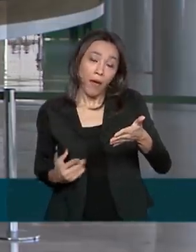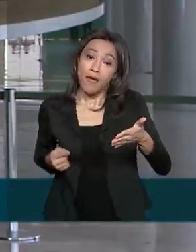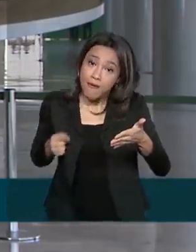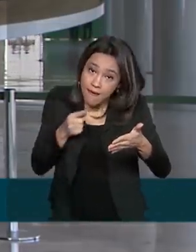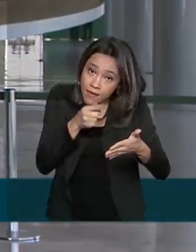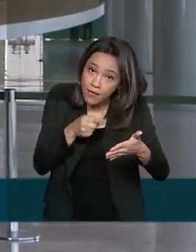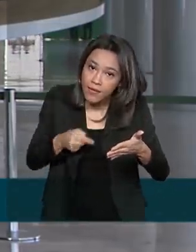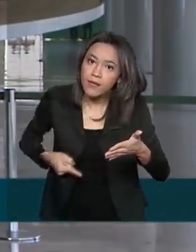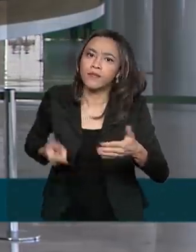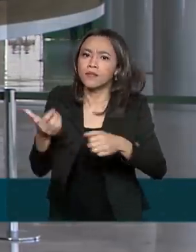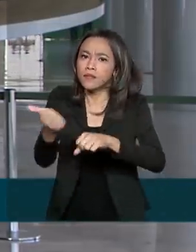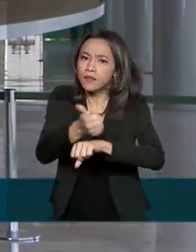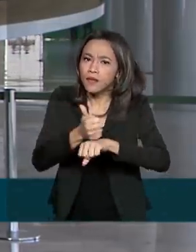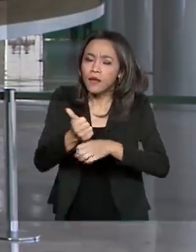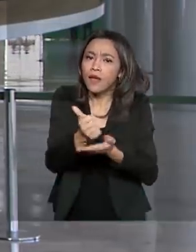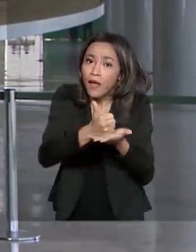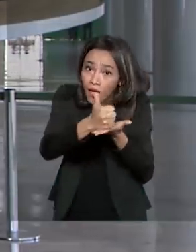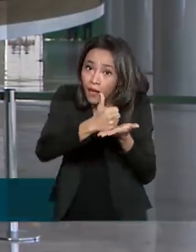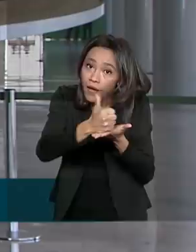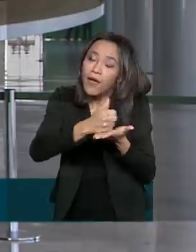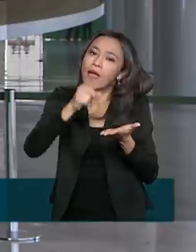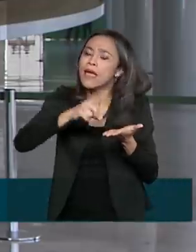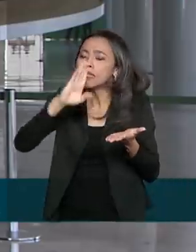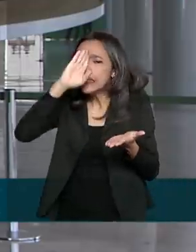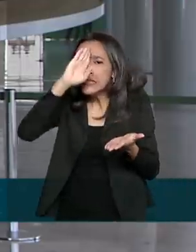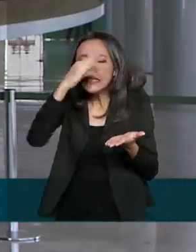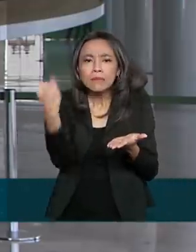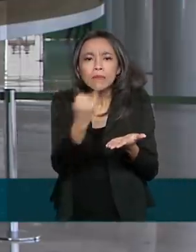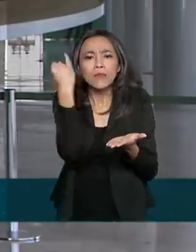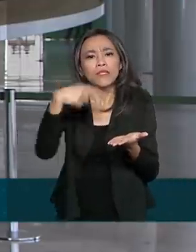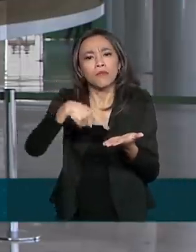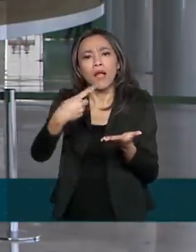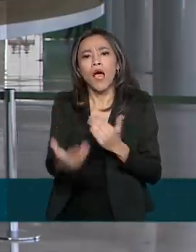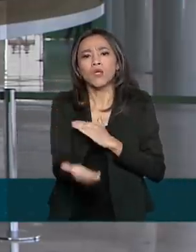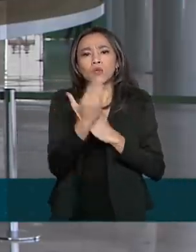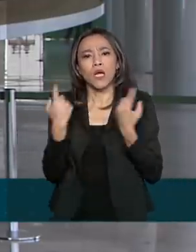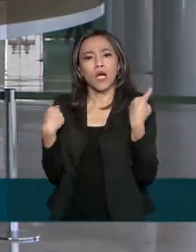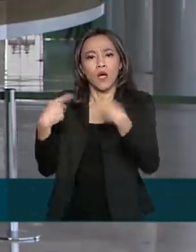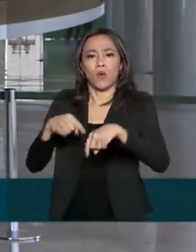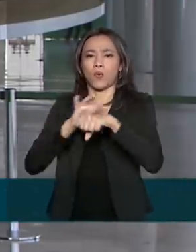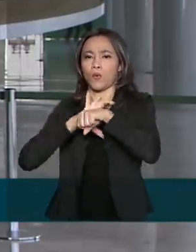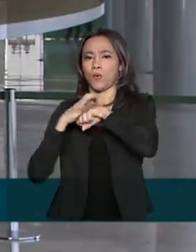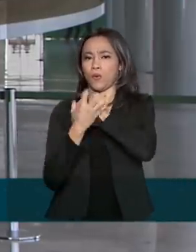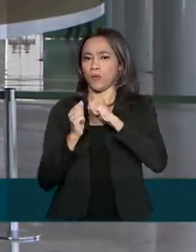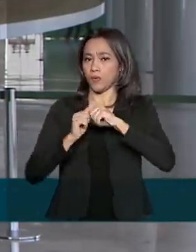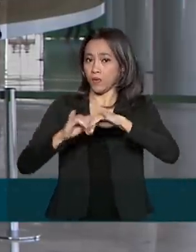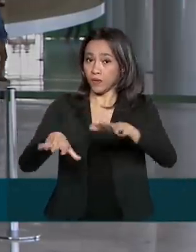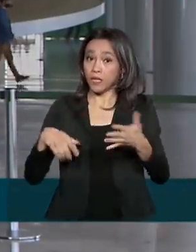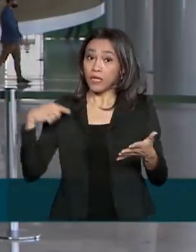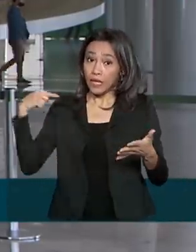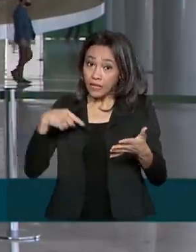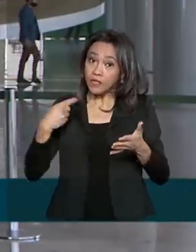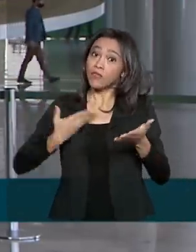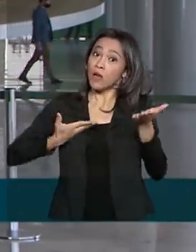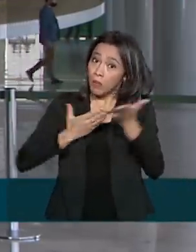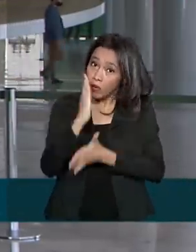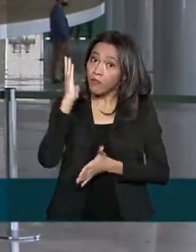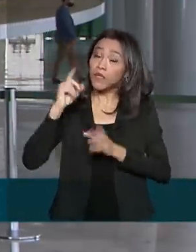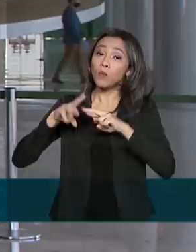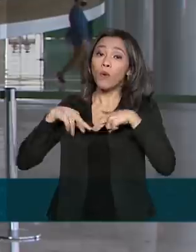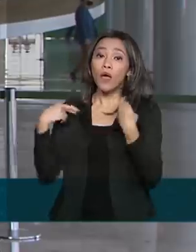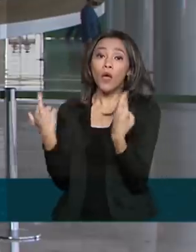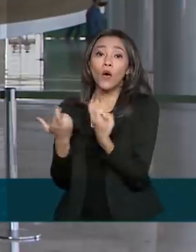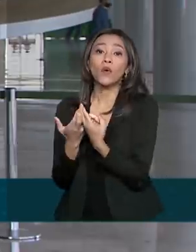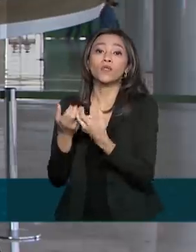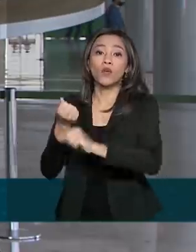essenciais pelos municípios no enfrentamento da covid-19. Essa medida foi aprovada numa reunião virtual do